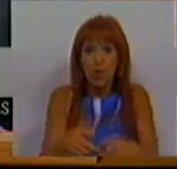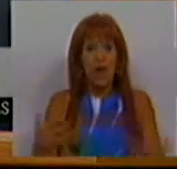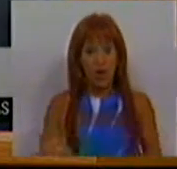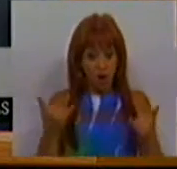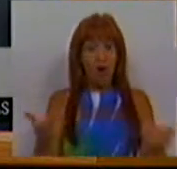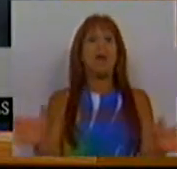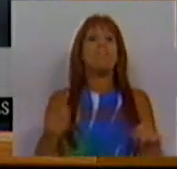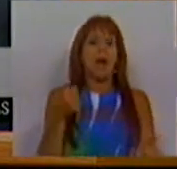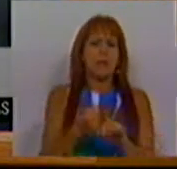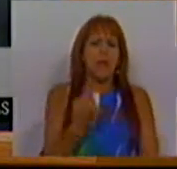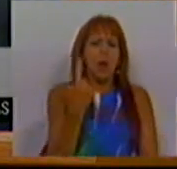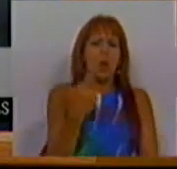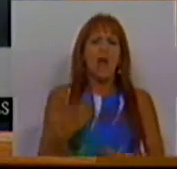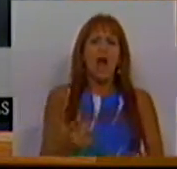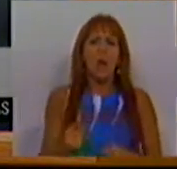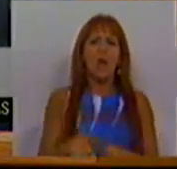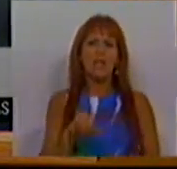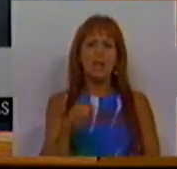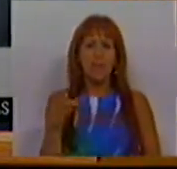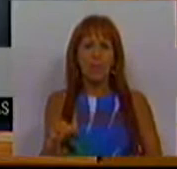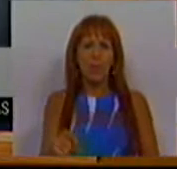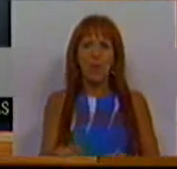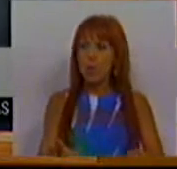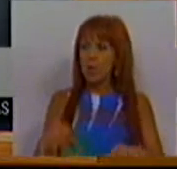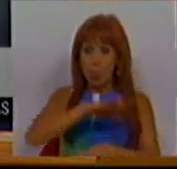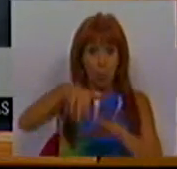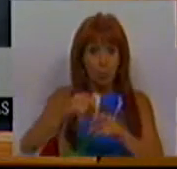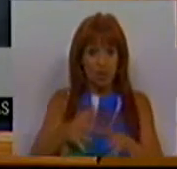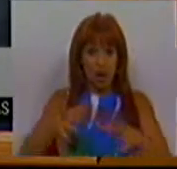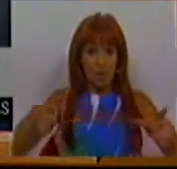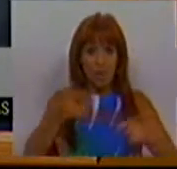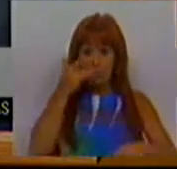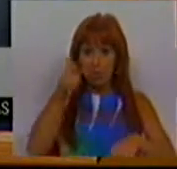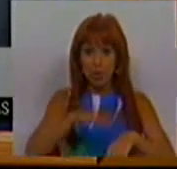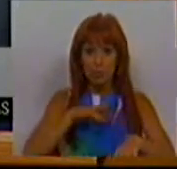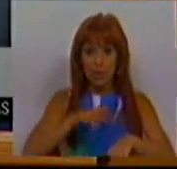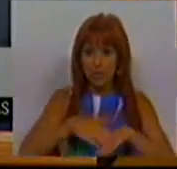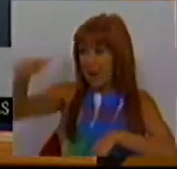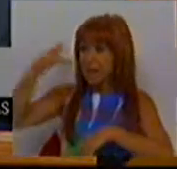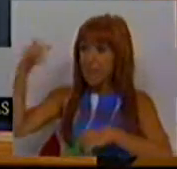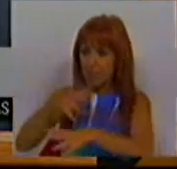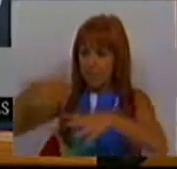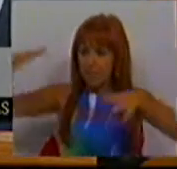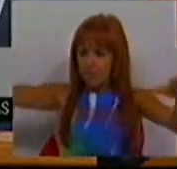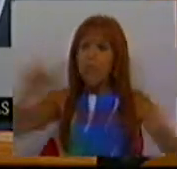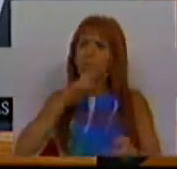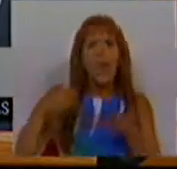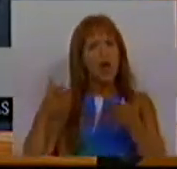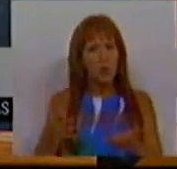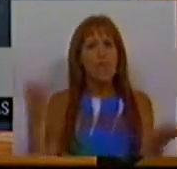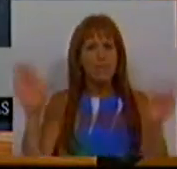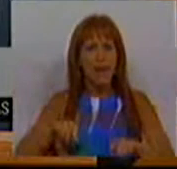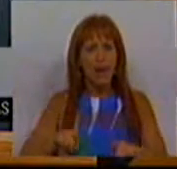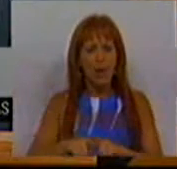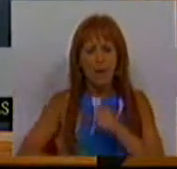se segue mais um ataque, desta vez ao CCP, que num contexto de aumento da imigração poderia dar um importante contributo